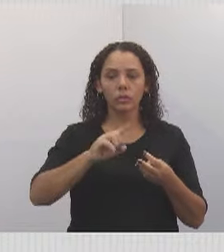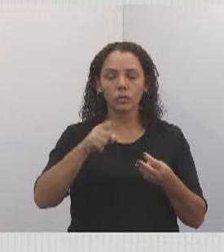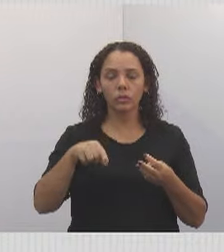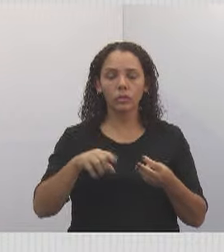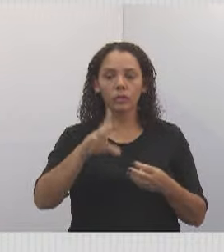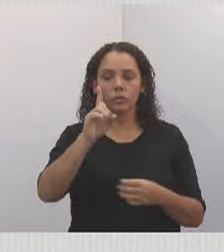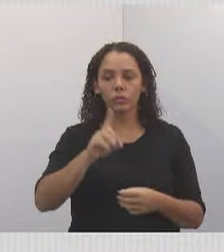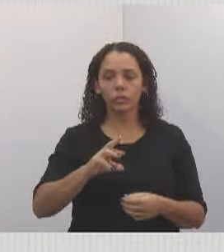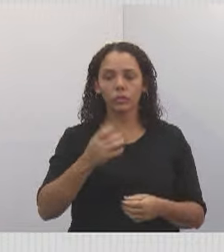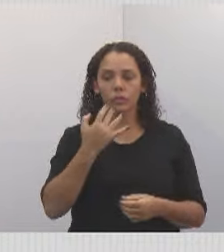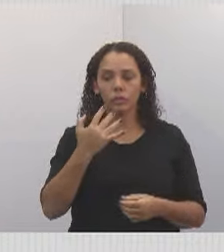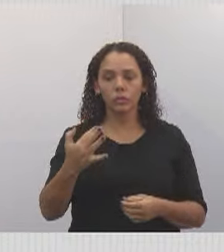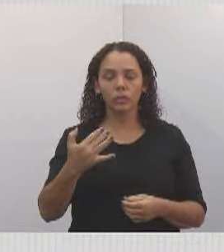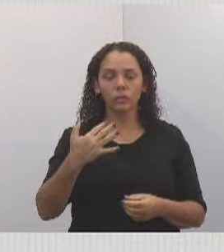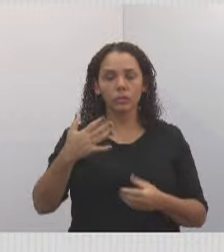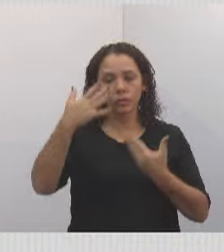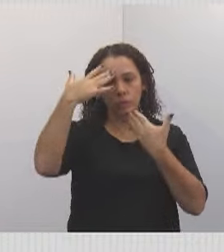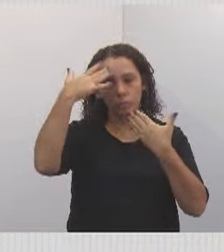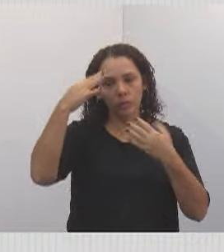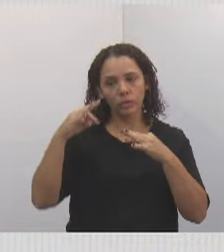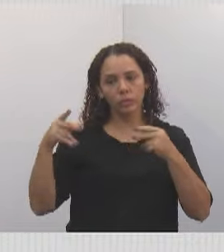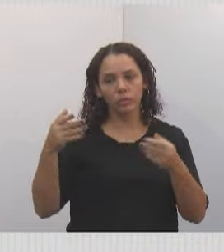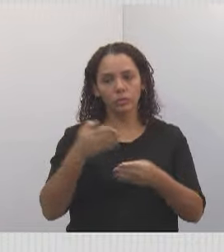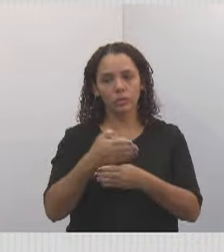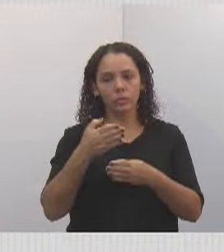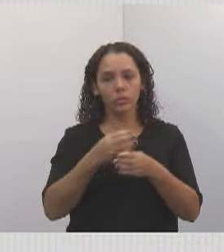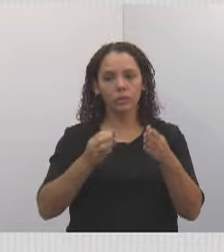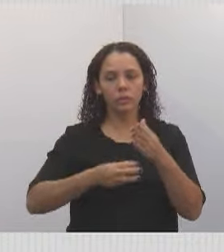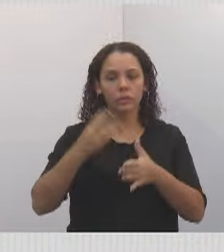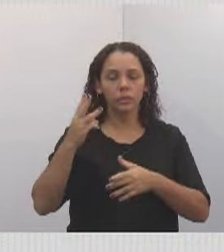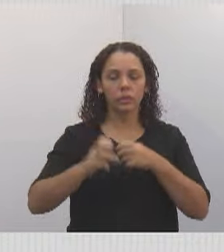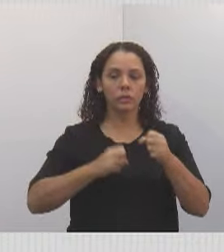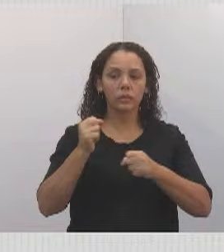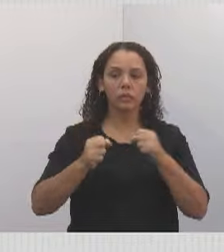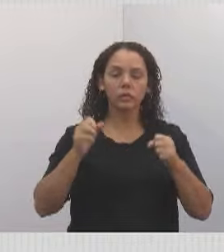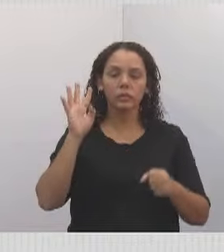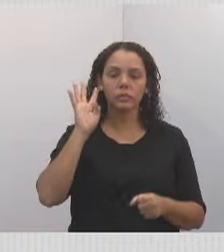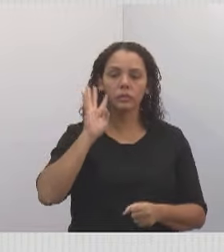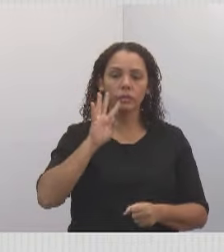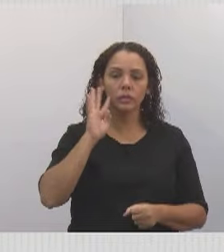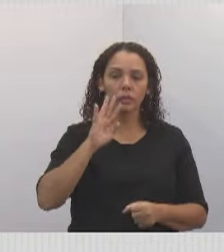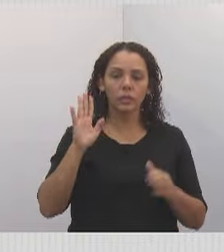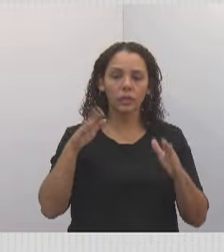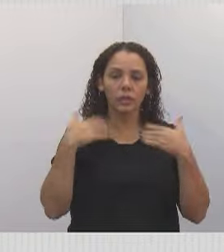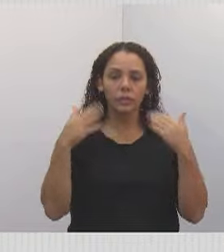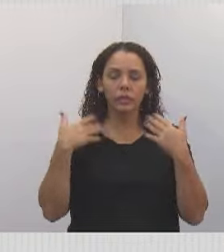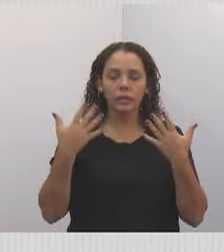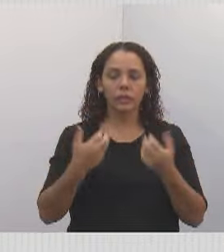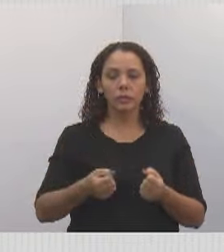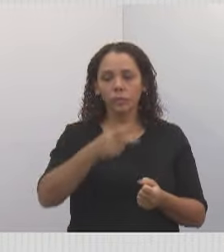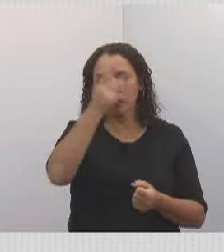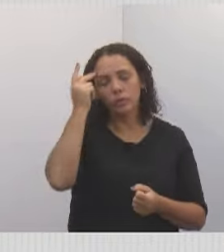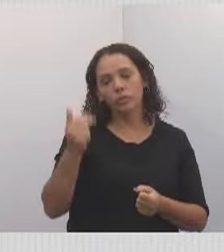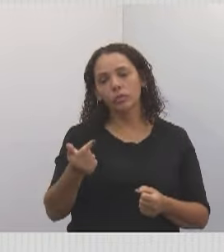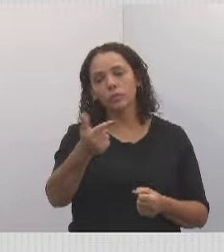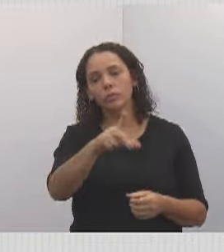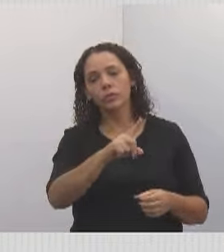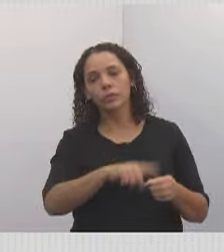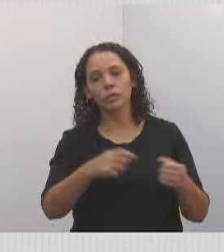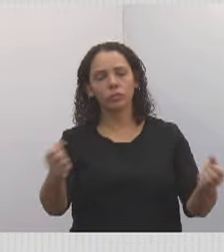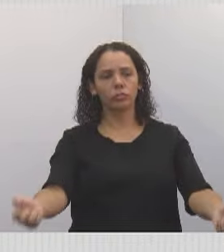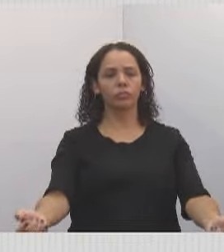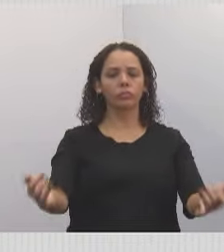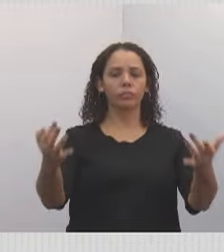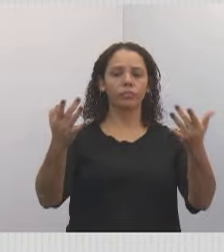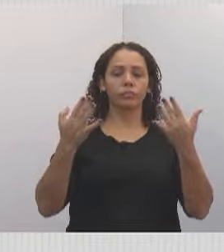Então, muito obrigada a todos que participaram dessa Terceira Corrida. Foi uma alegria receber gente de outras cidades e foram mais de